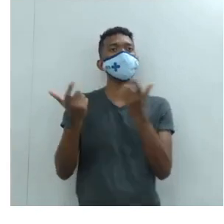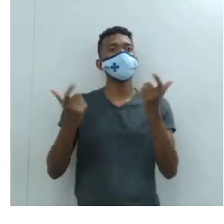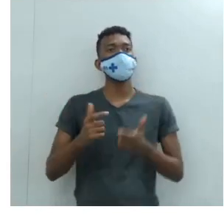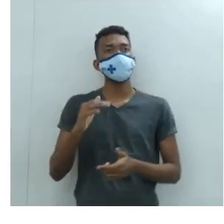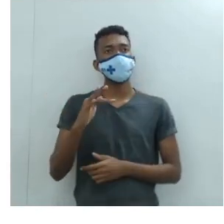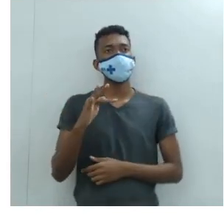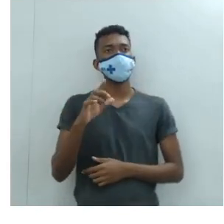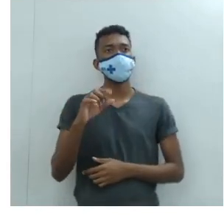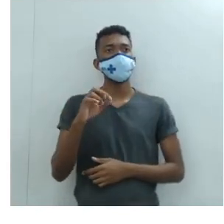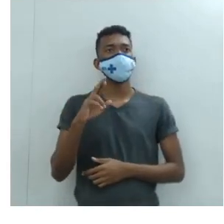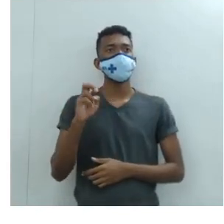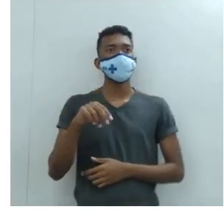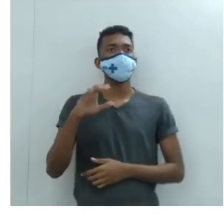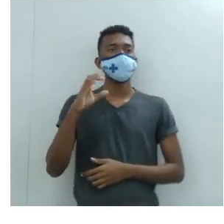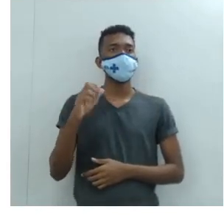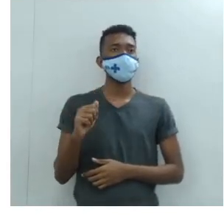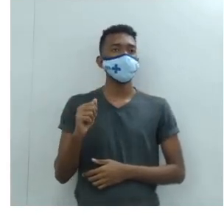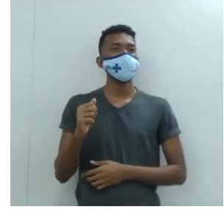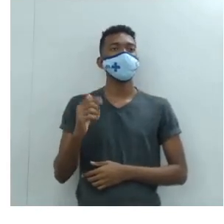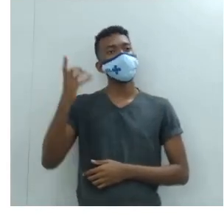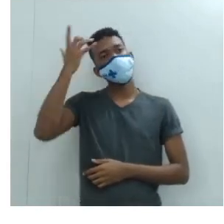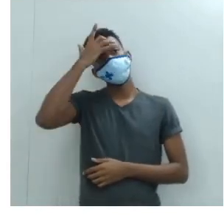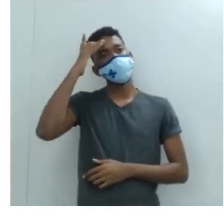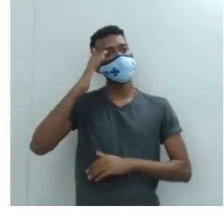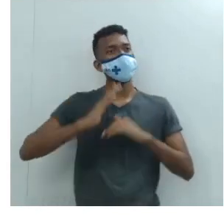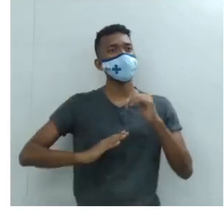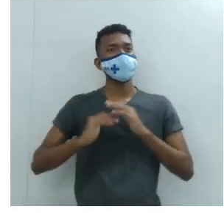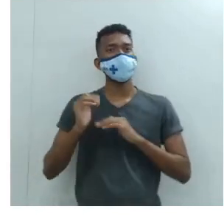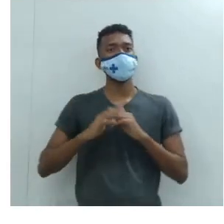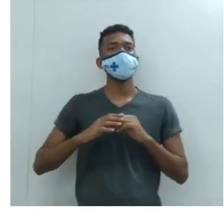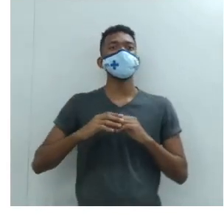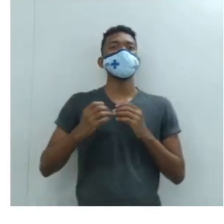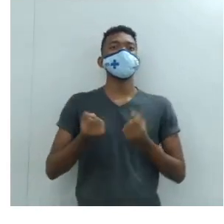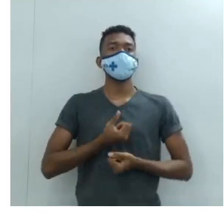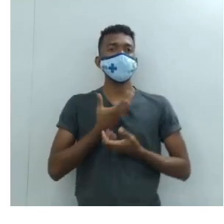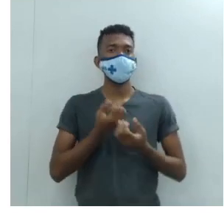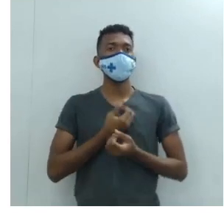quando poetas, pintores,